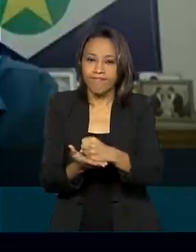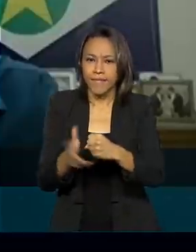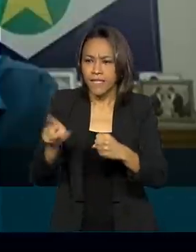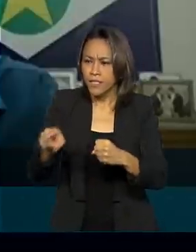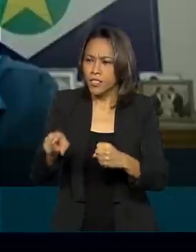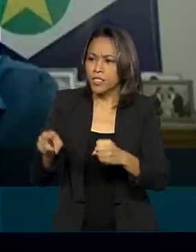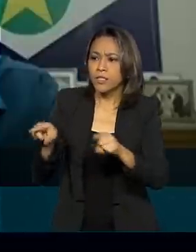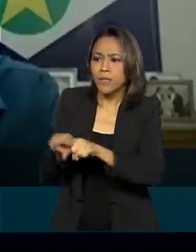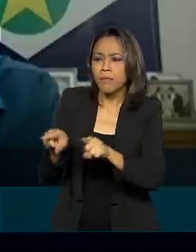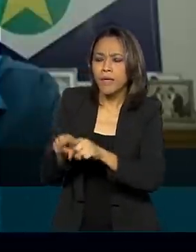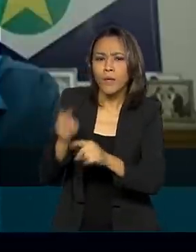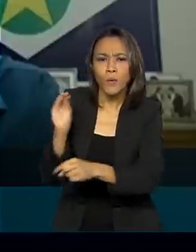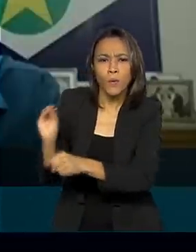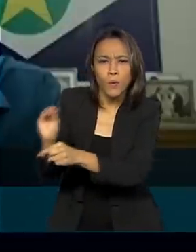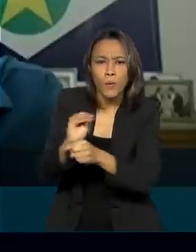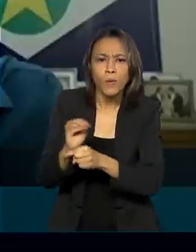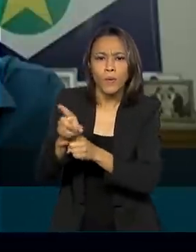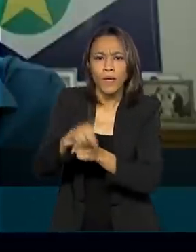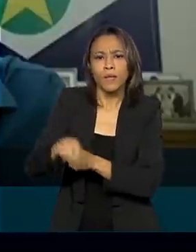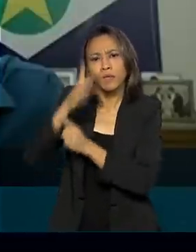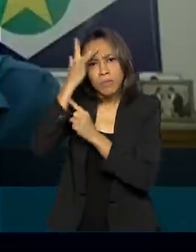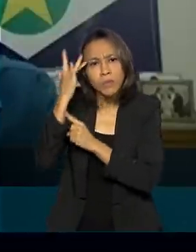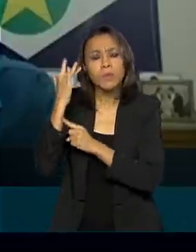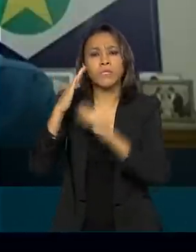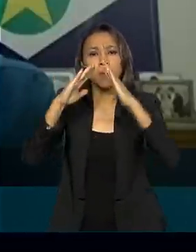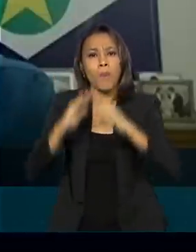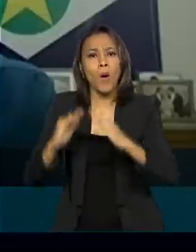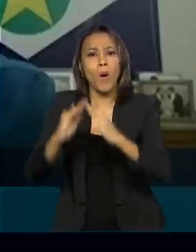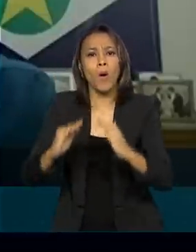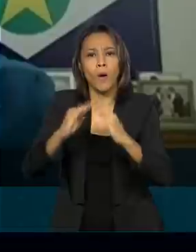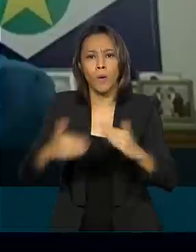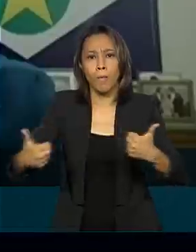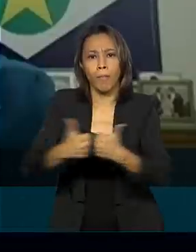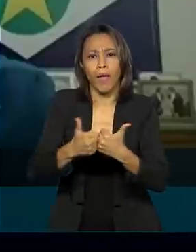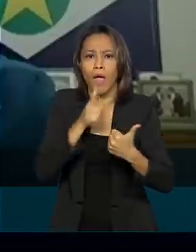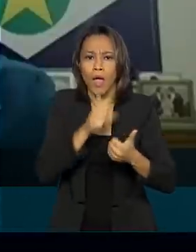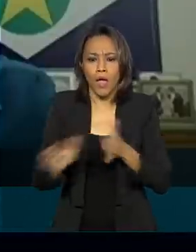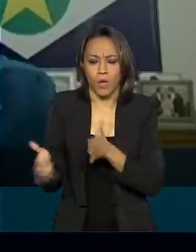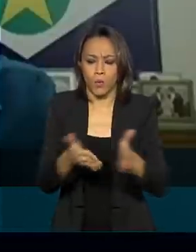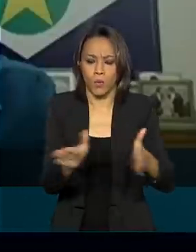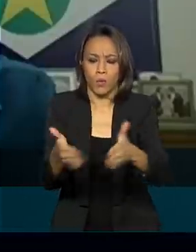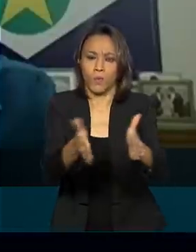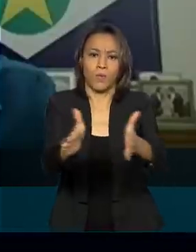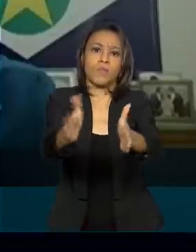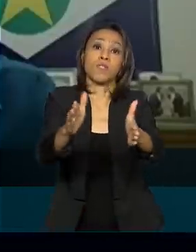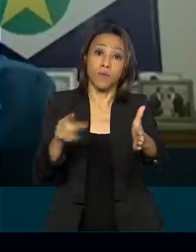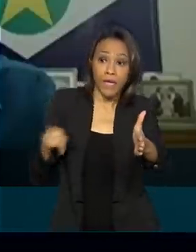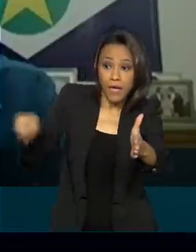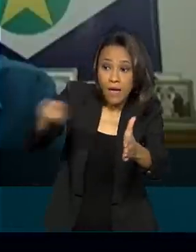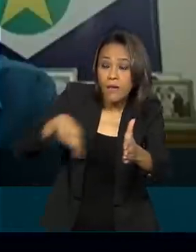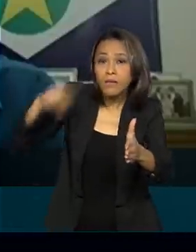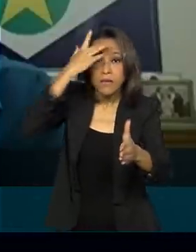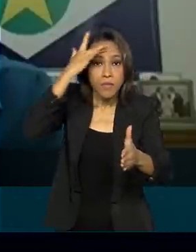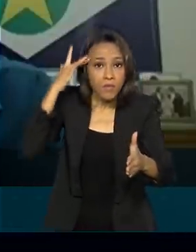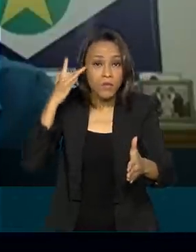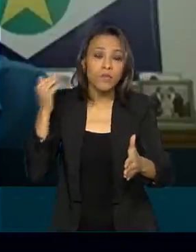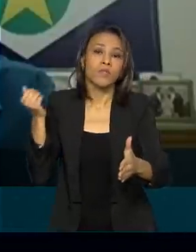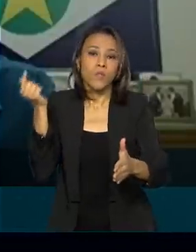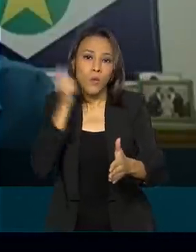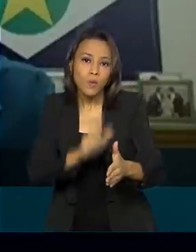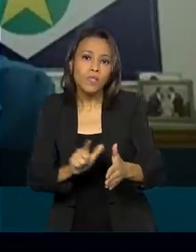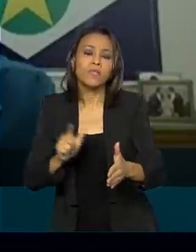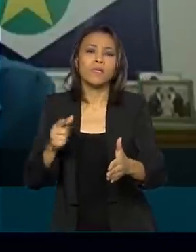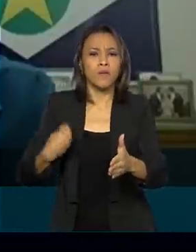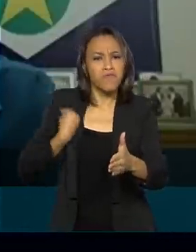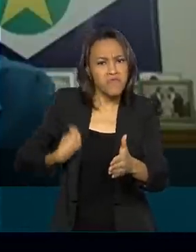populações ribeirinhas para que aquelas pessoas que vivem nos perímetros das bacias hidrográficas possam conviver de forma